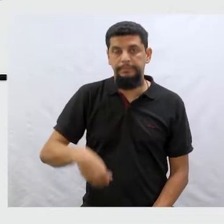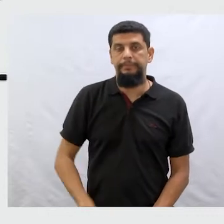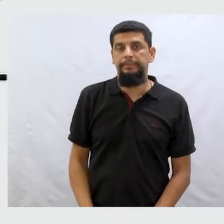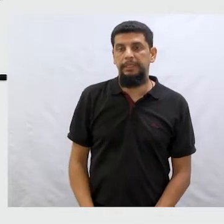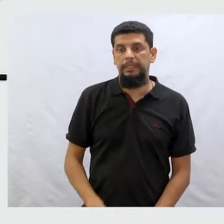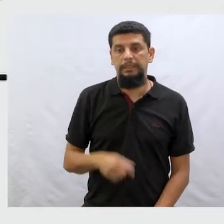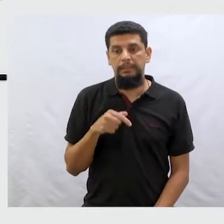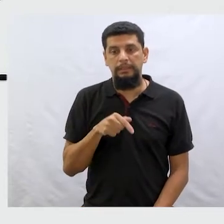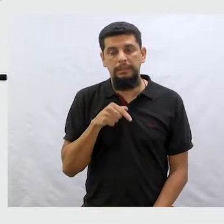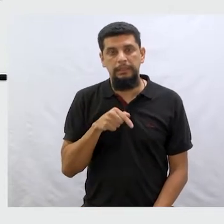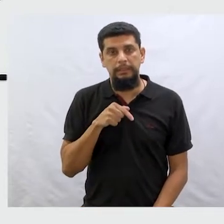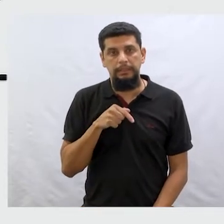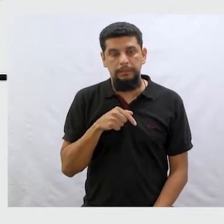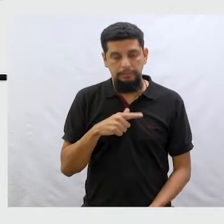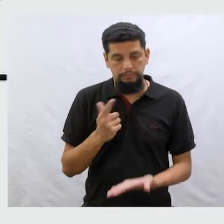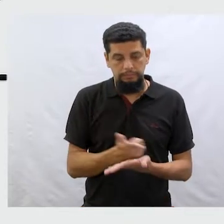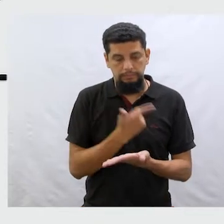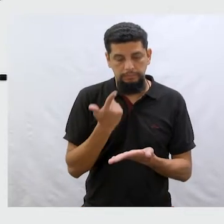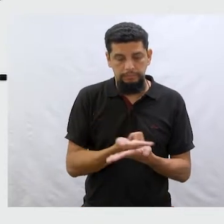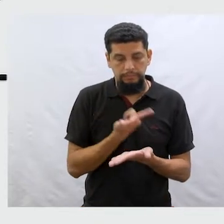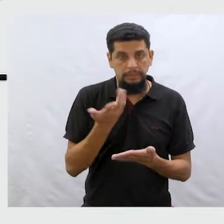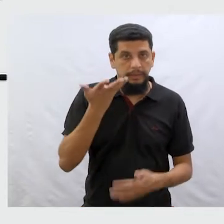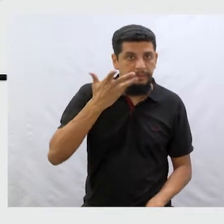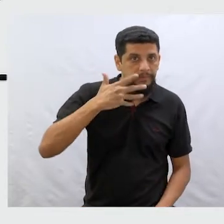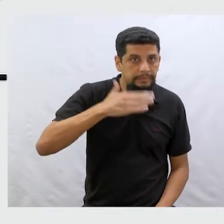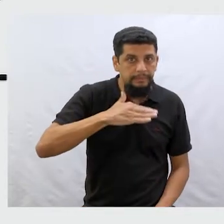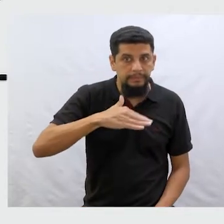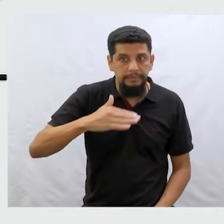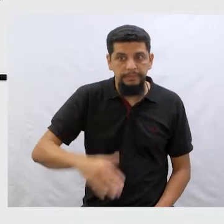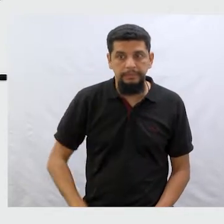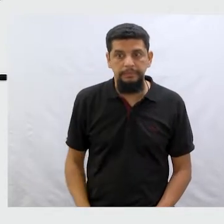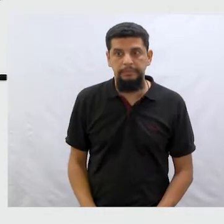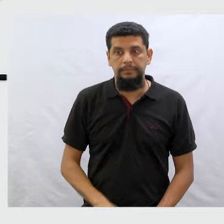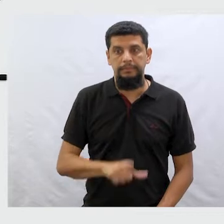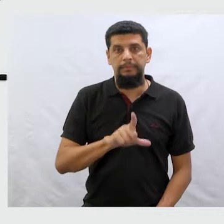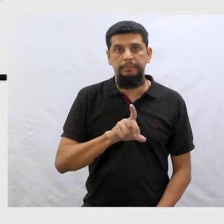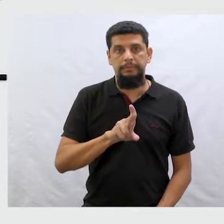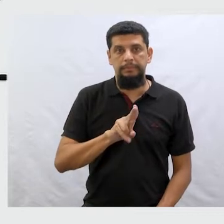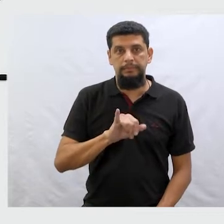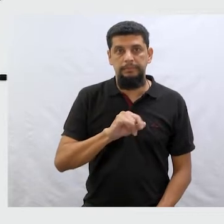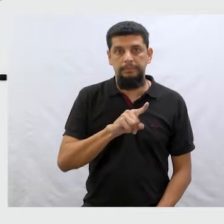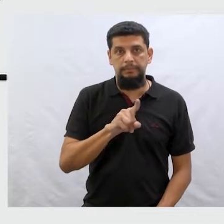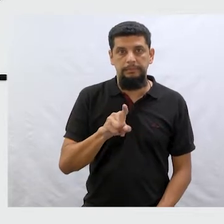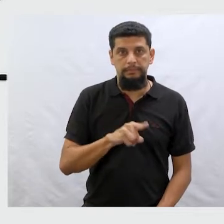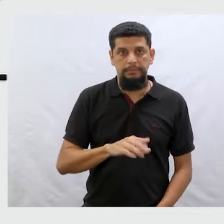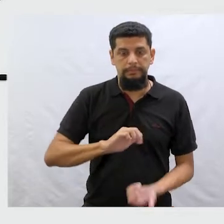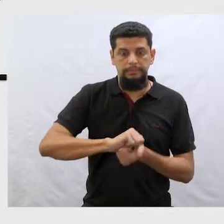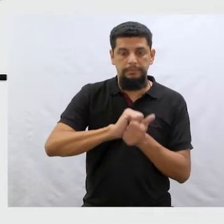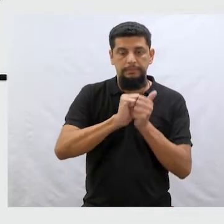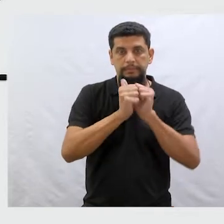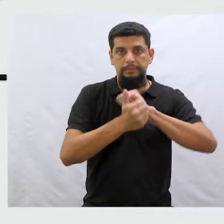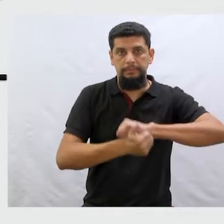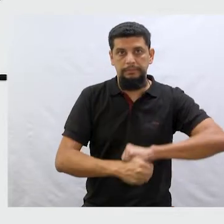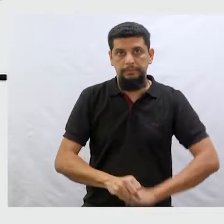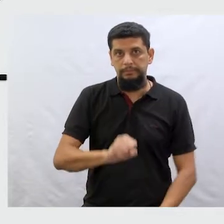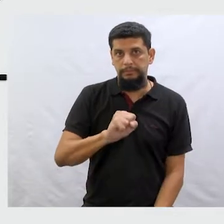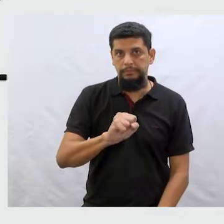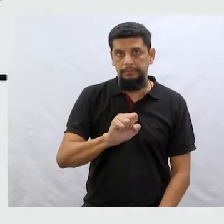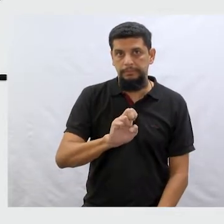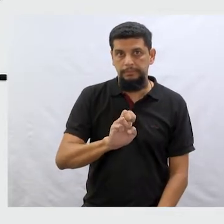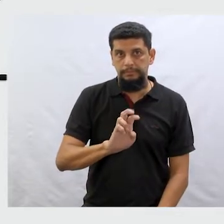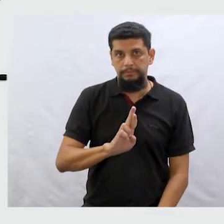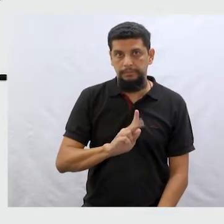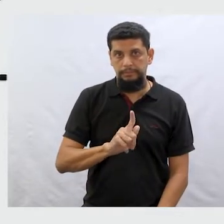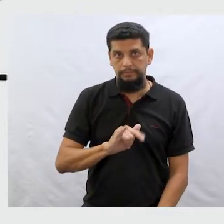O Saltimbancos é um disco infantil com músicas compostas por Luiz Henriquez e adaptadas por Sérgio Bardotos.